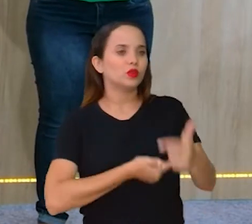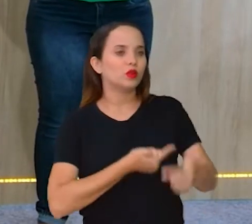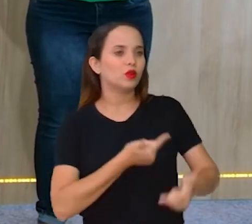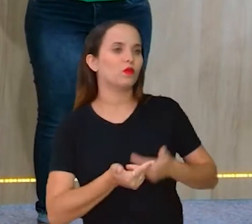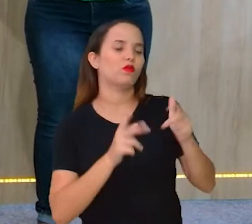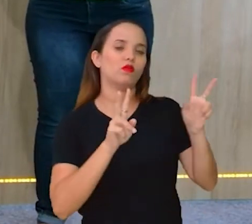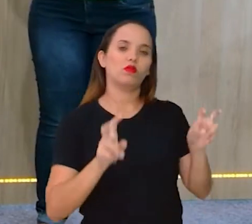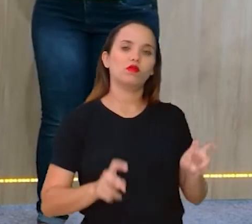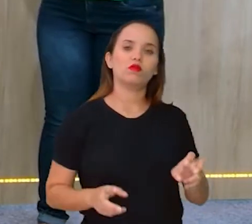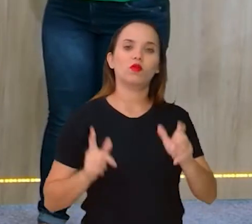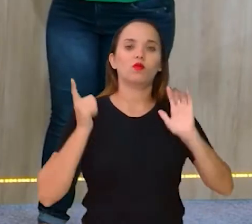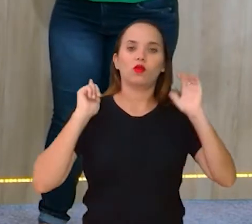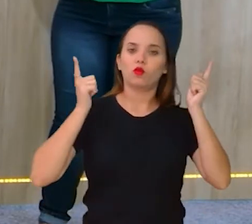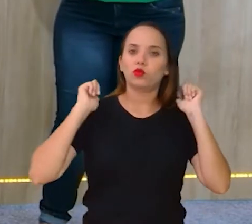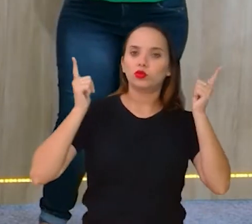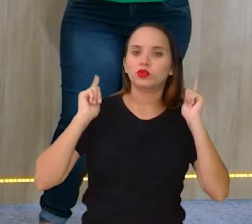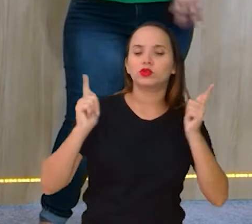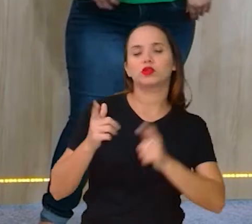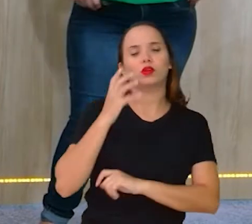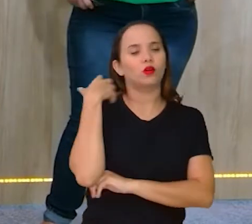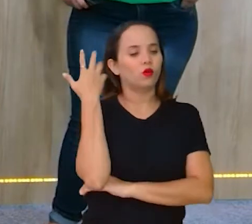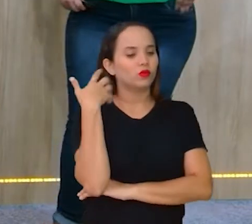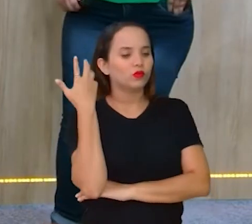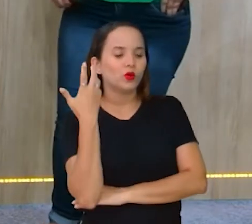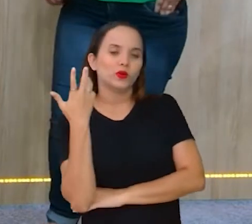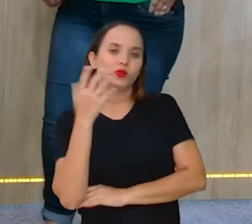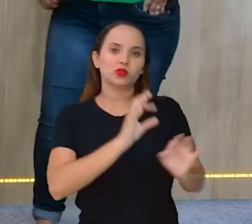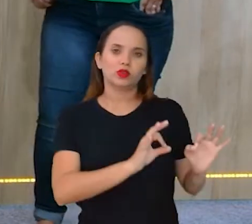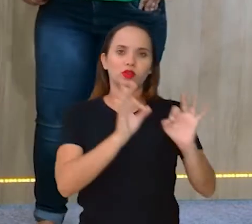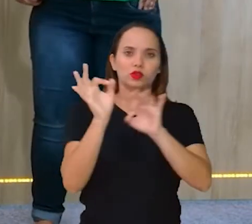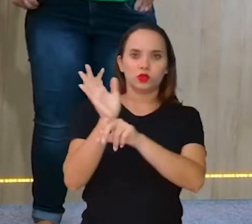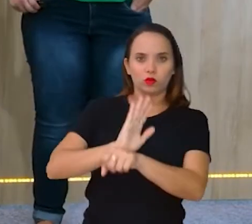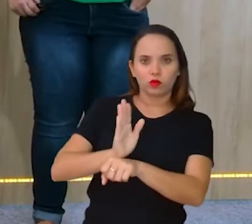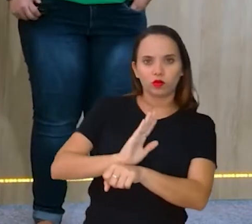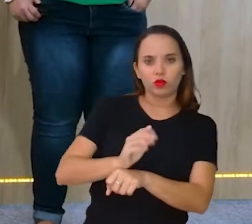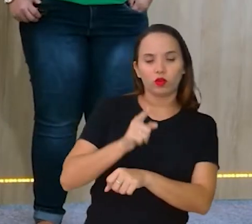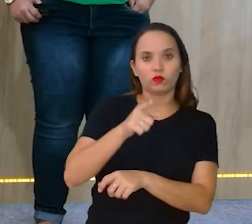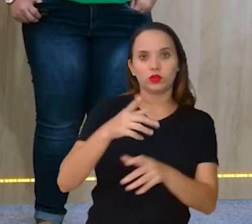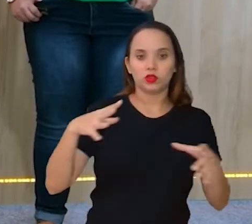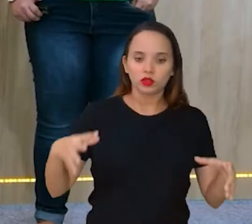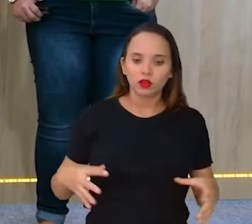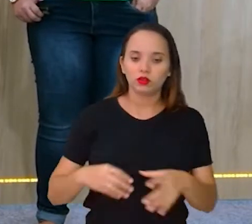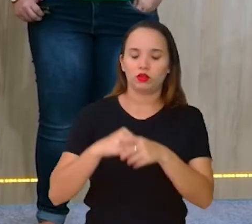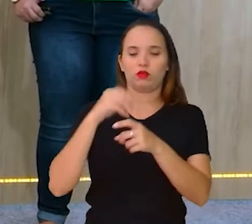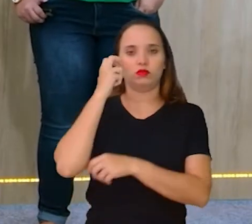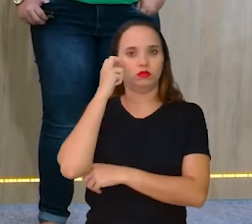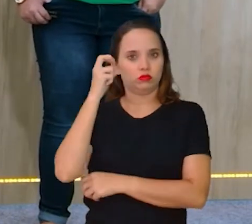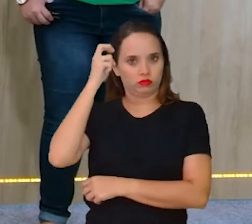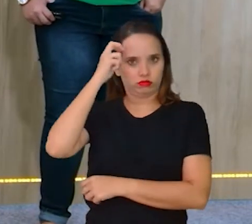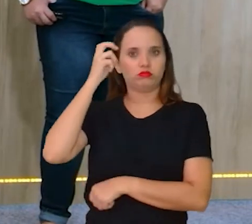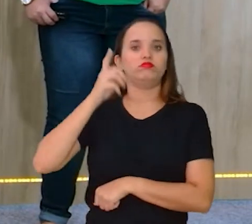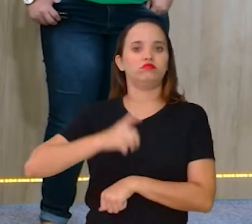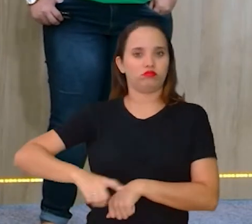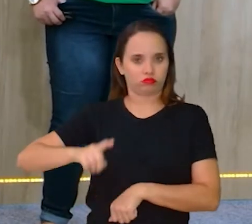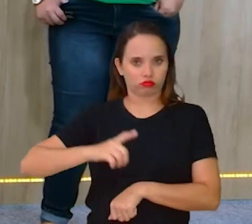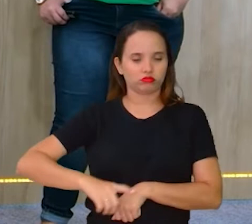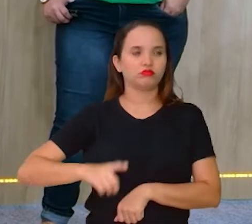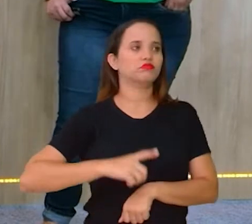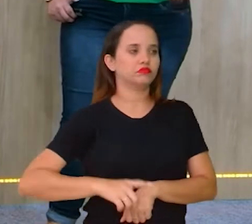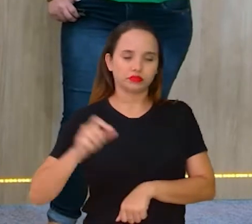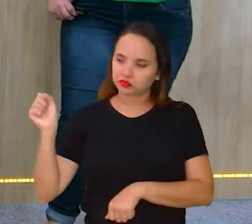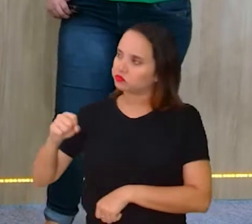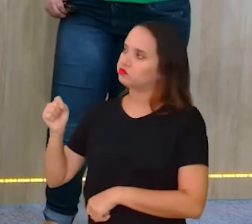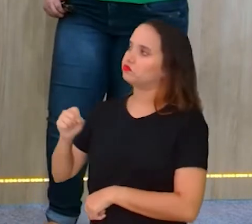questões do entretenimento, ouvir música, assistir a um filme. Você está dentro de uma cultura digital, não é isso? Exatamente.